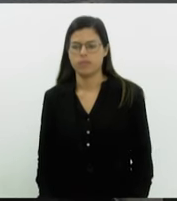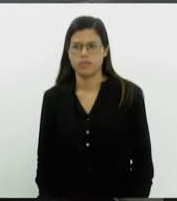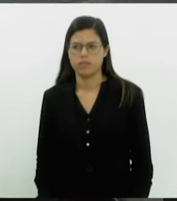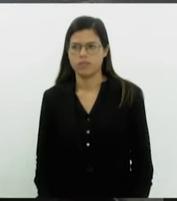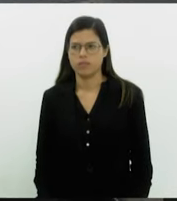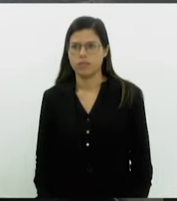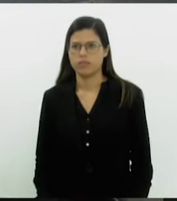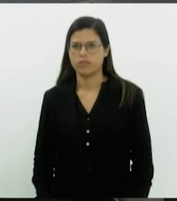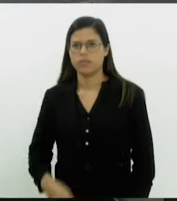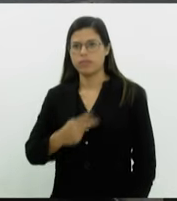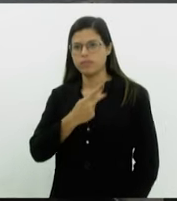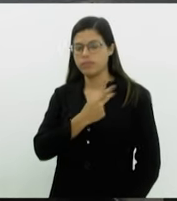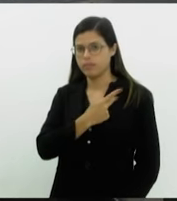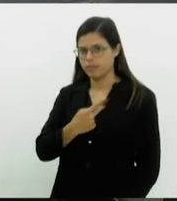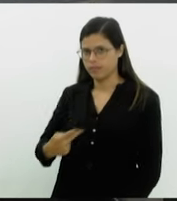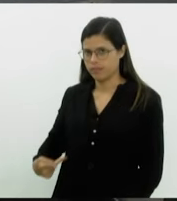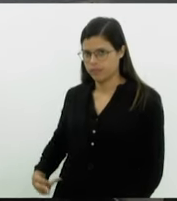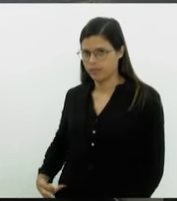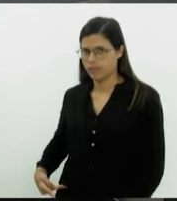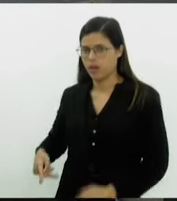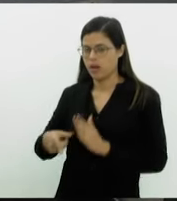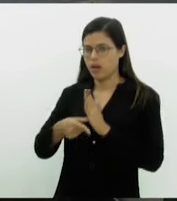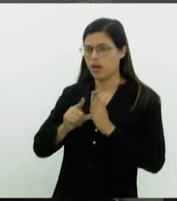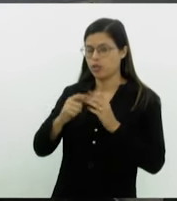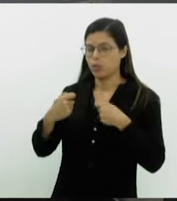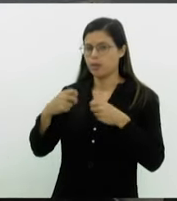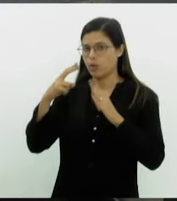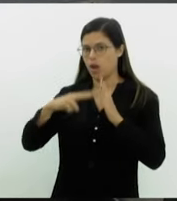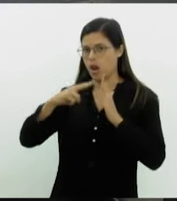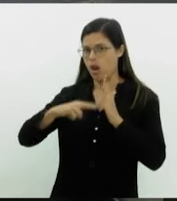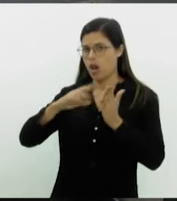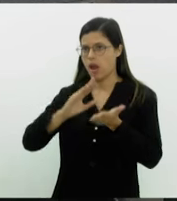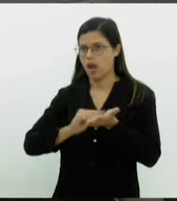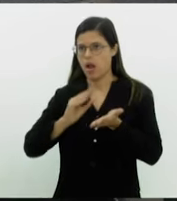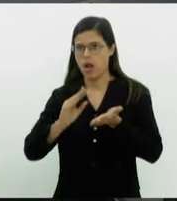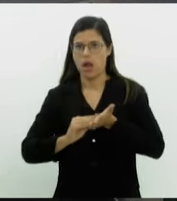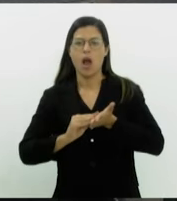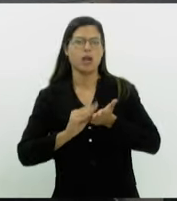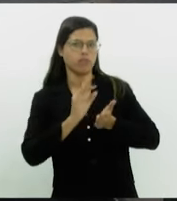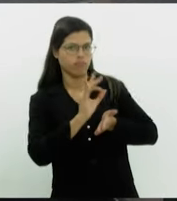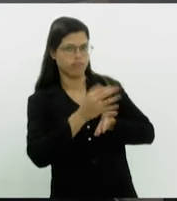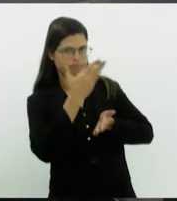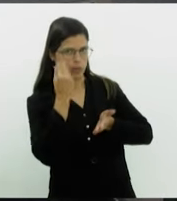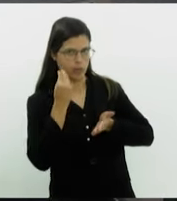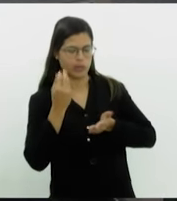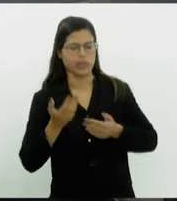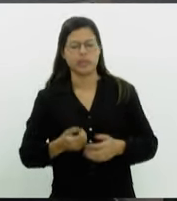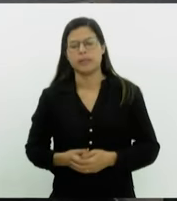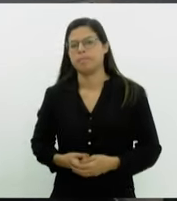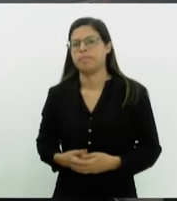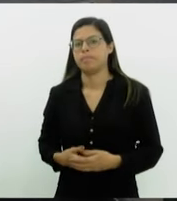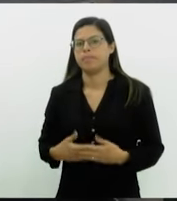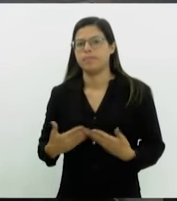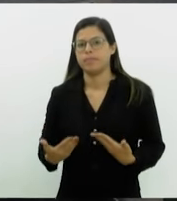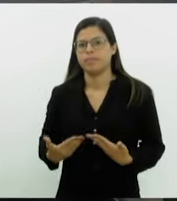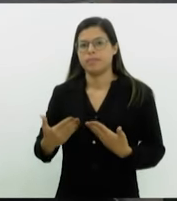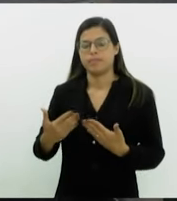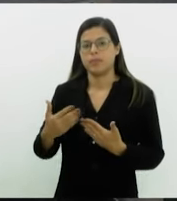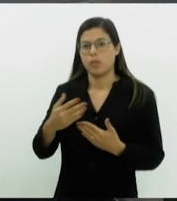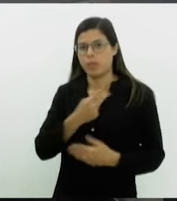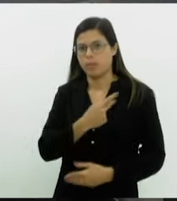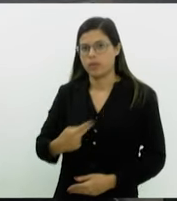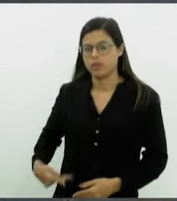Senhora Presidente, antes eu tenho que ler a ata. Correto, esqueci o deputado Luiz Paulo. Senhora Presidente, deputada